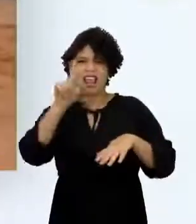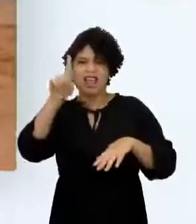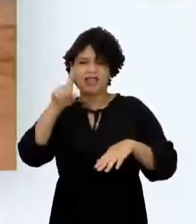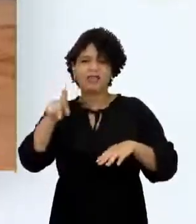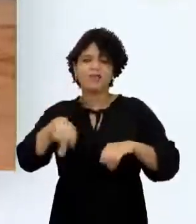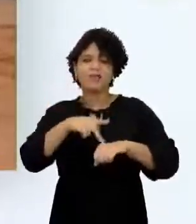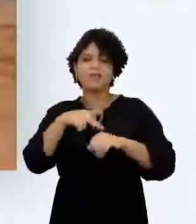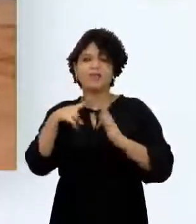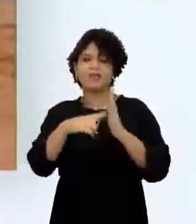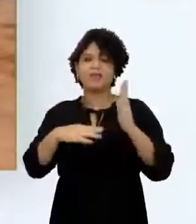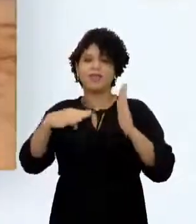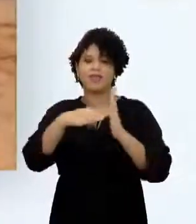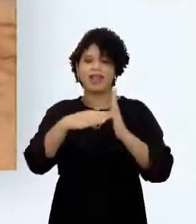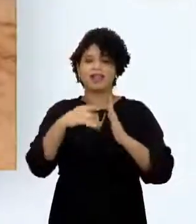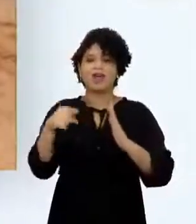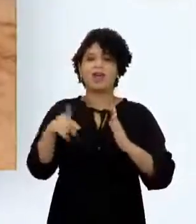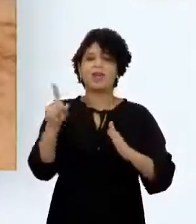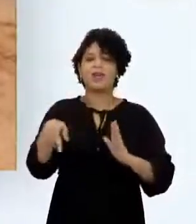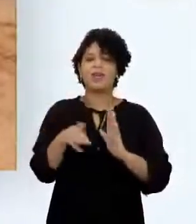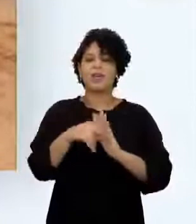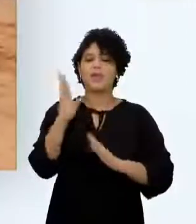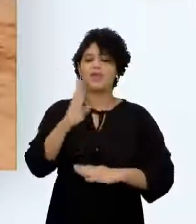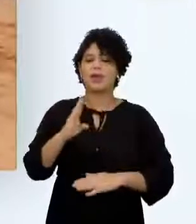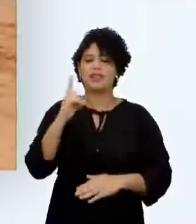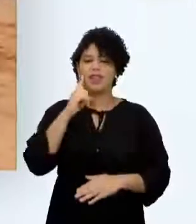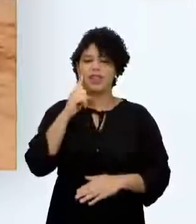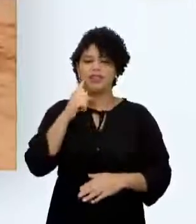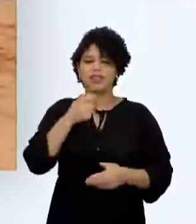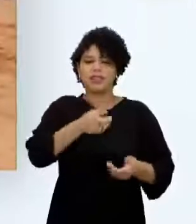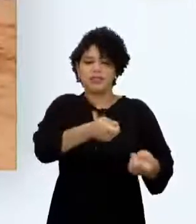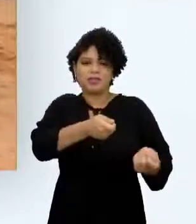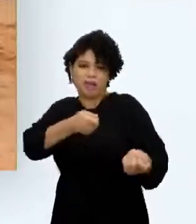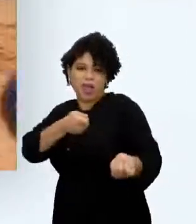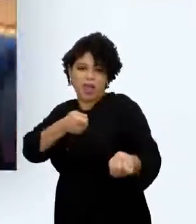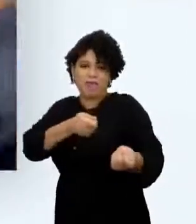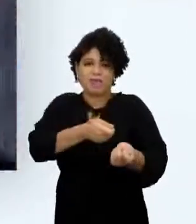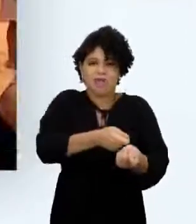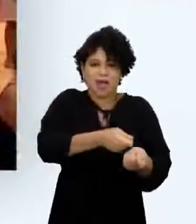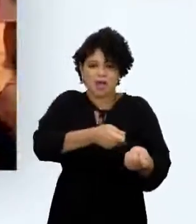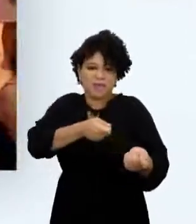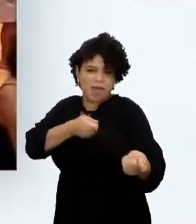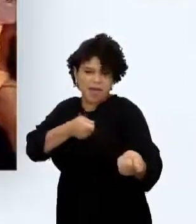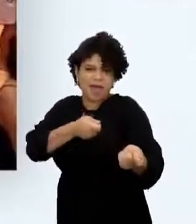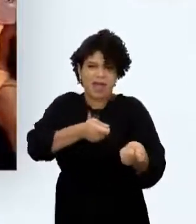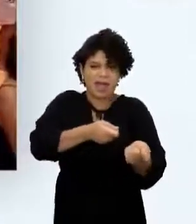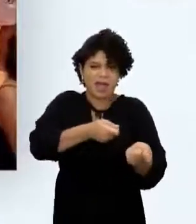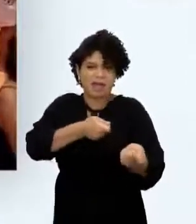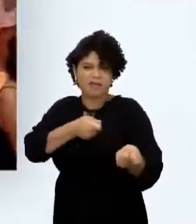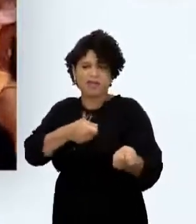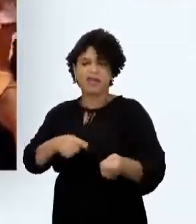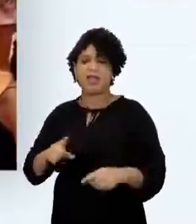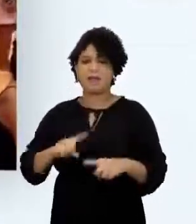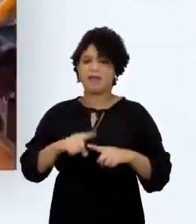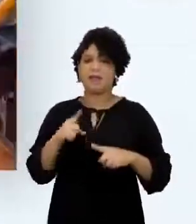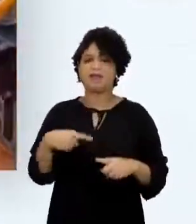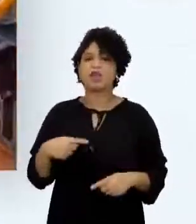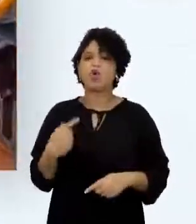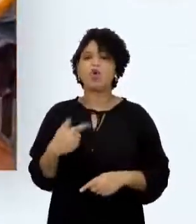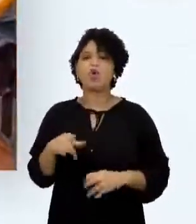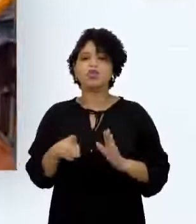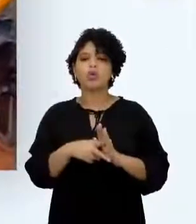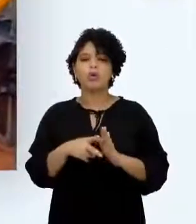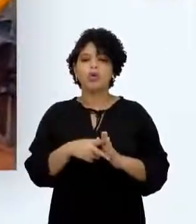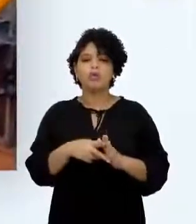O cabo de força era o momento para mostrar o ponto forte da equipe A força Para entrar em campo preparados